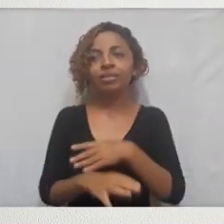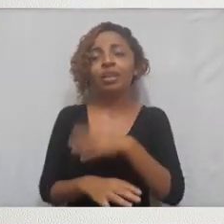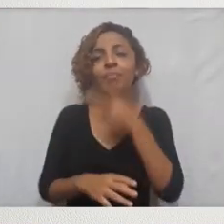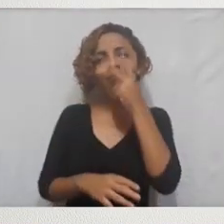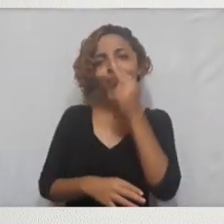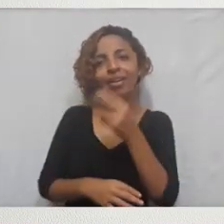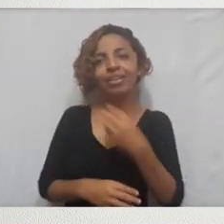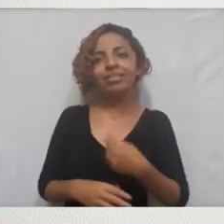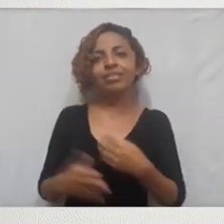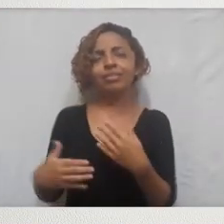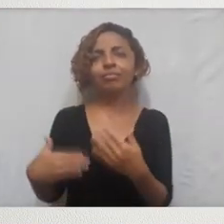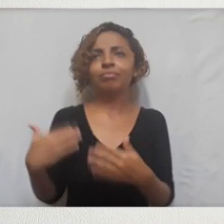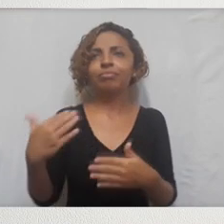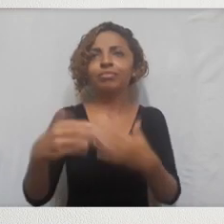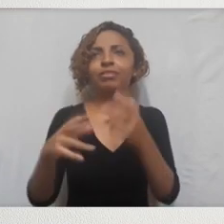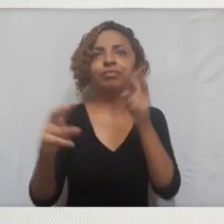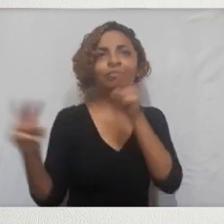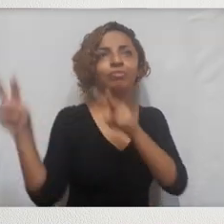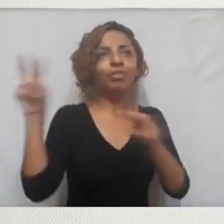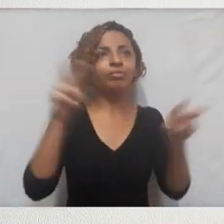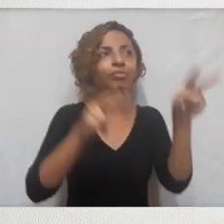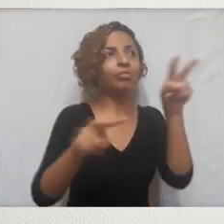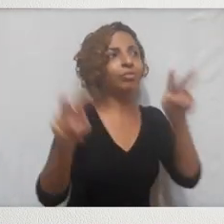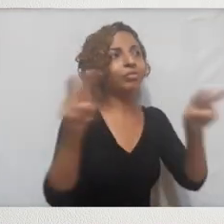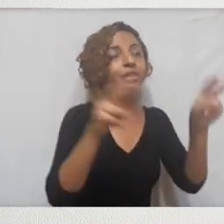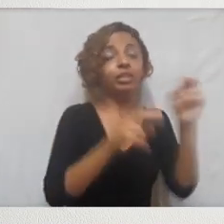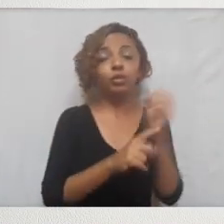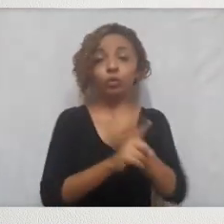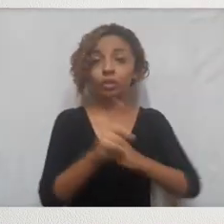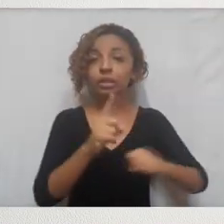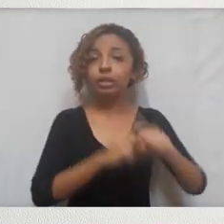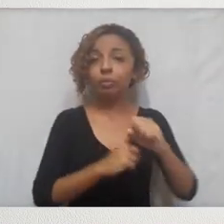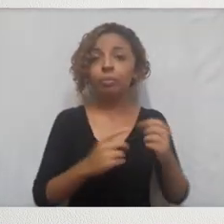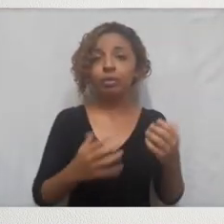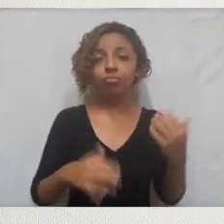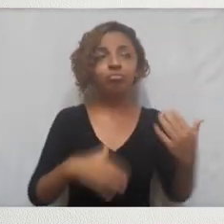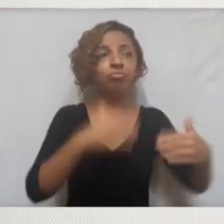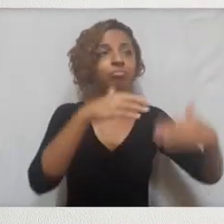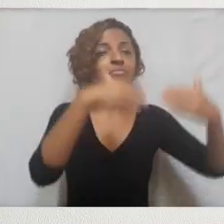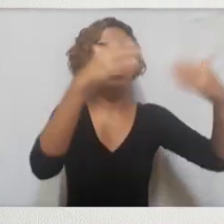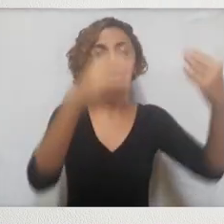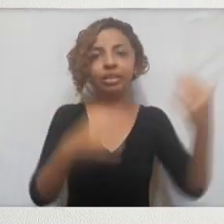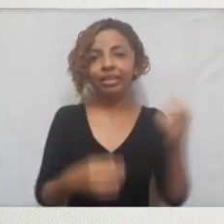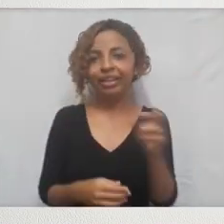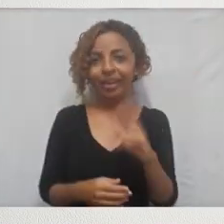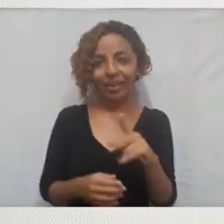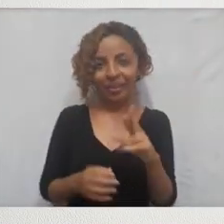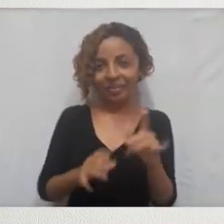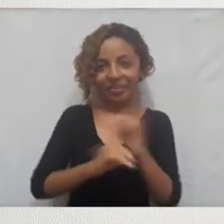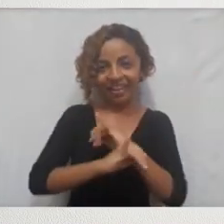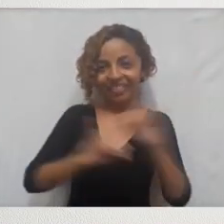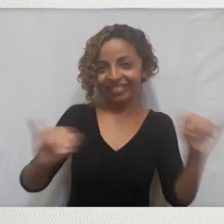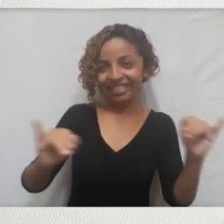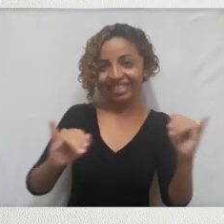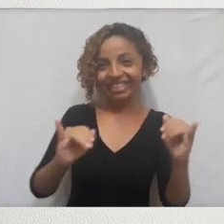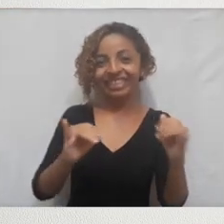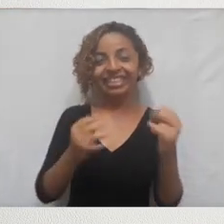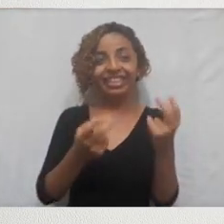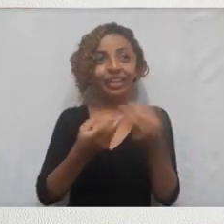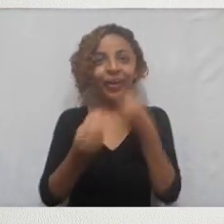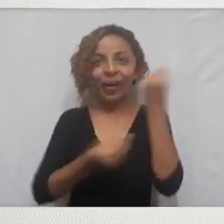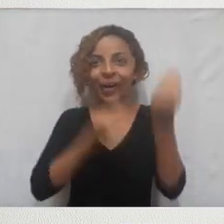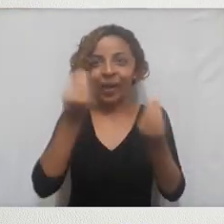vai participando de tudo isso, ele vai crescendo socialmente nisso. Isso não se trata especificamente de um spoiler, eu não estou